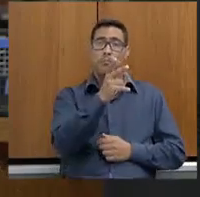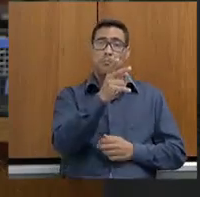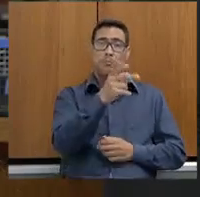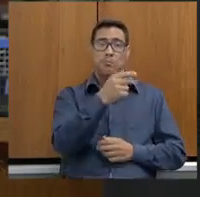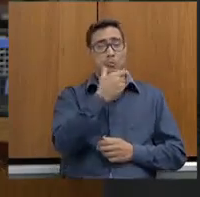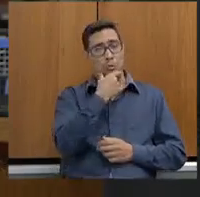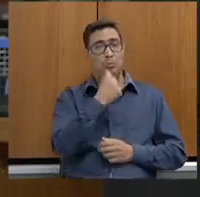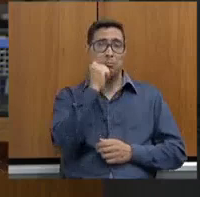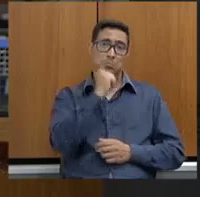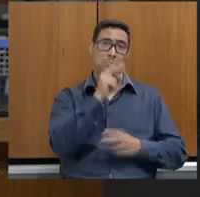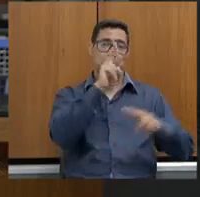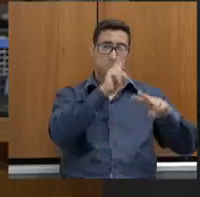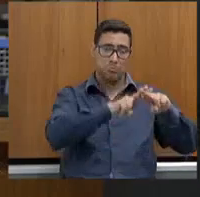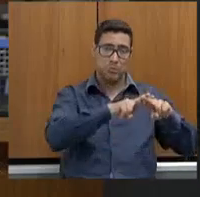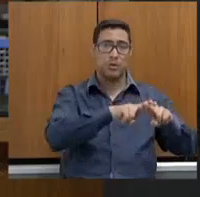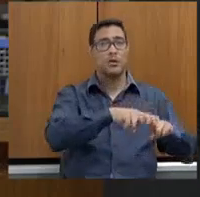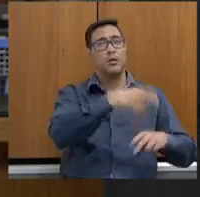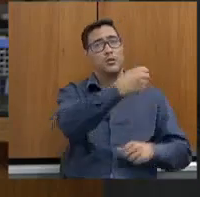dar a ele,